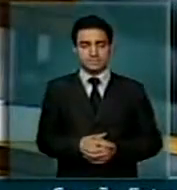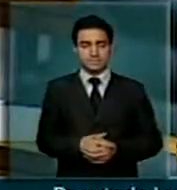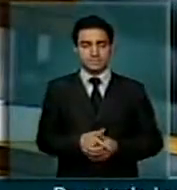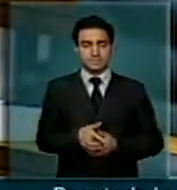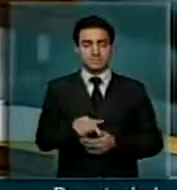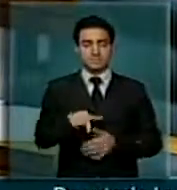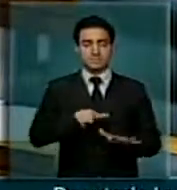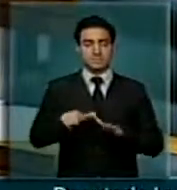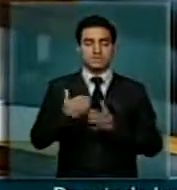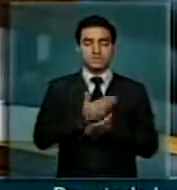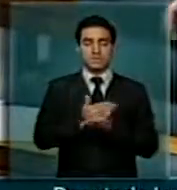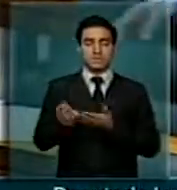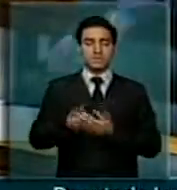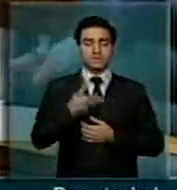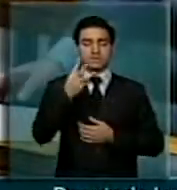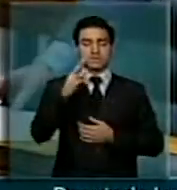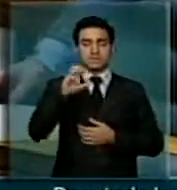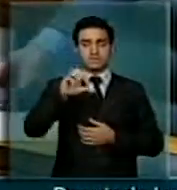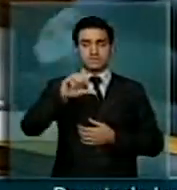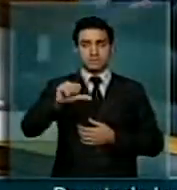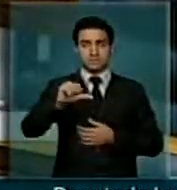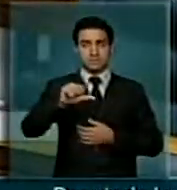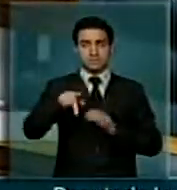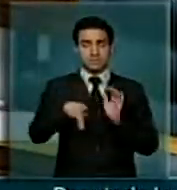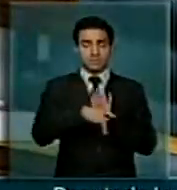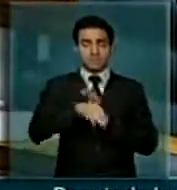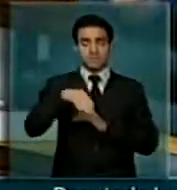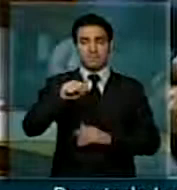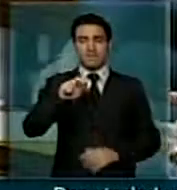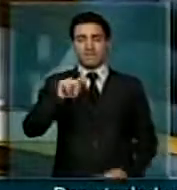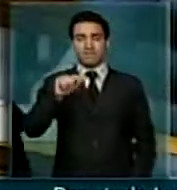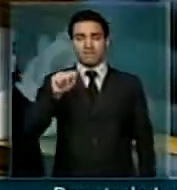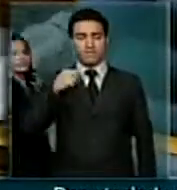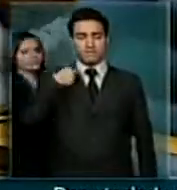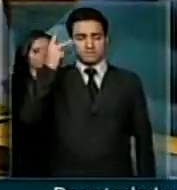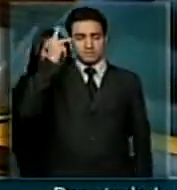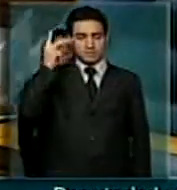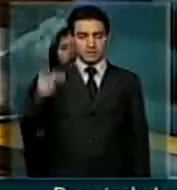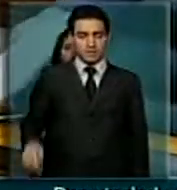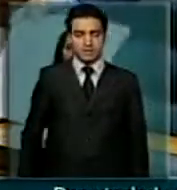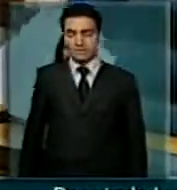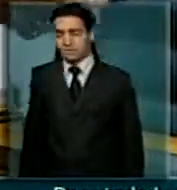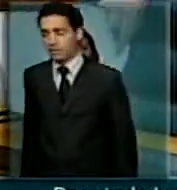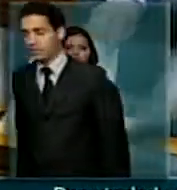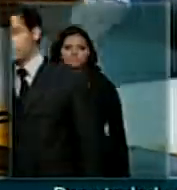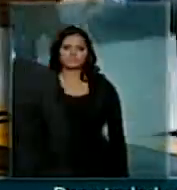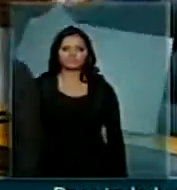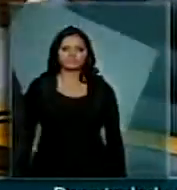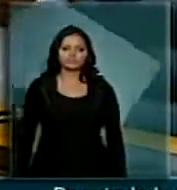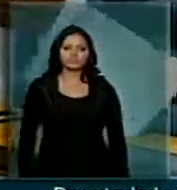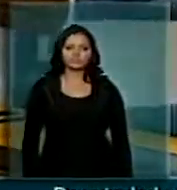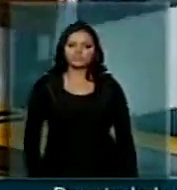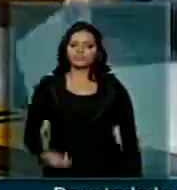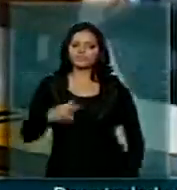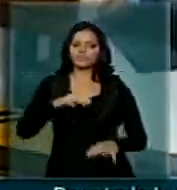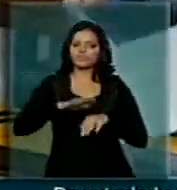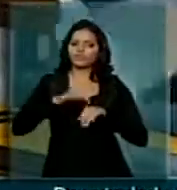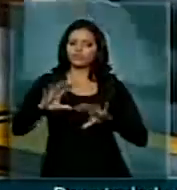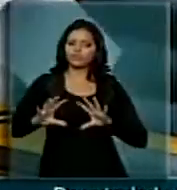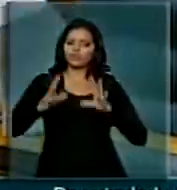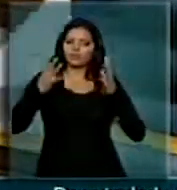39º Expo Ingá de Maringá, é o maior evento de Maringá, um dos maiores eventos do